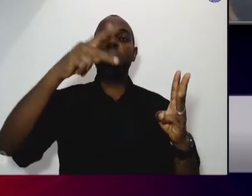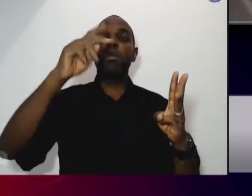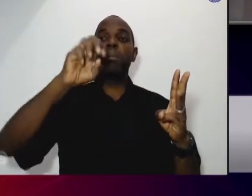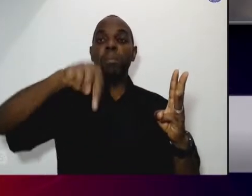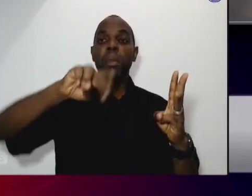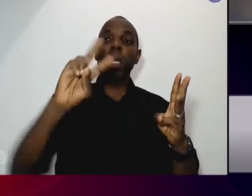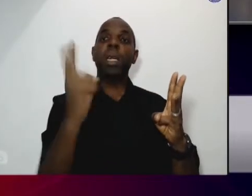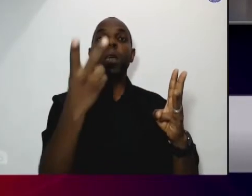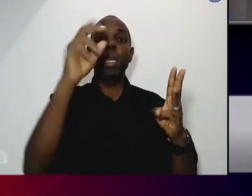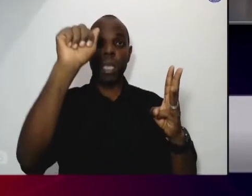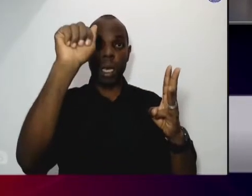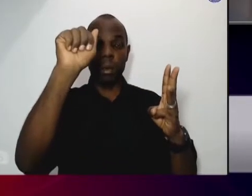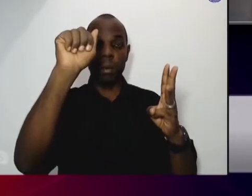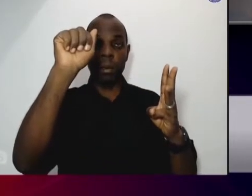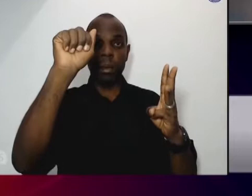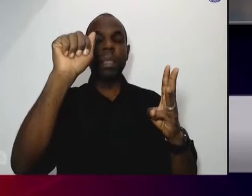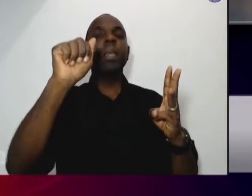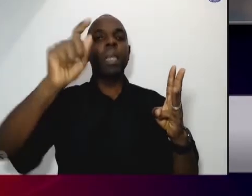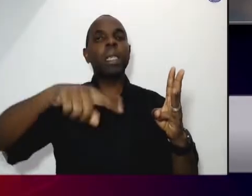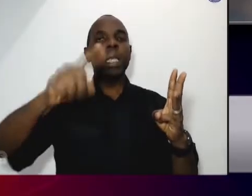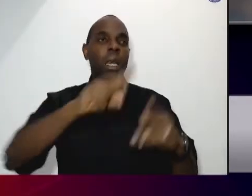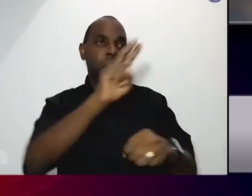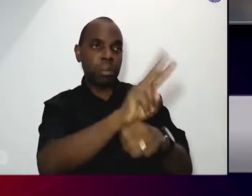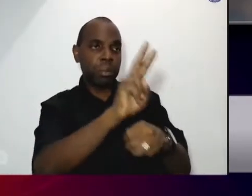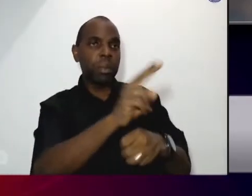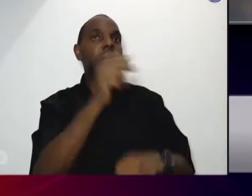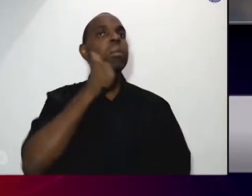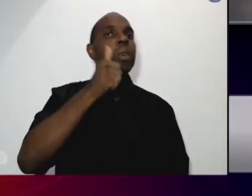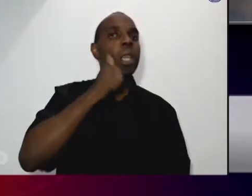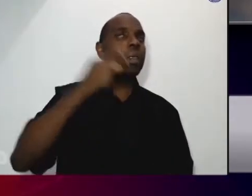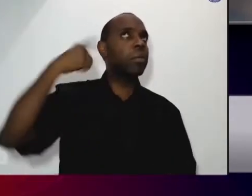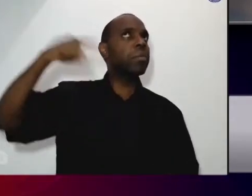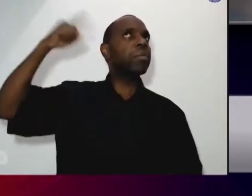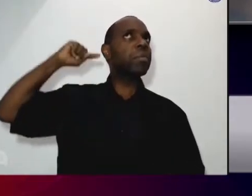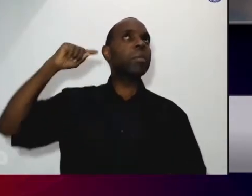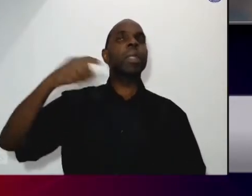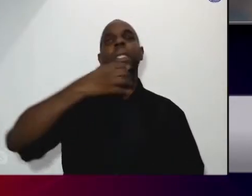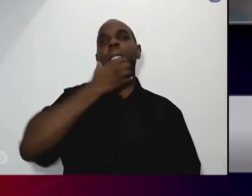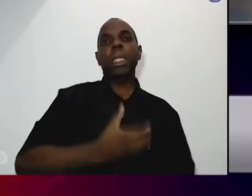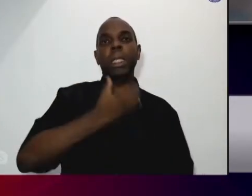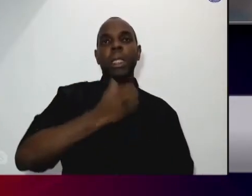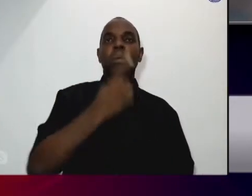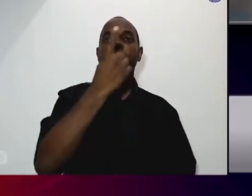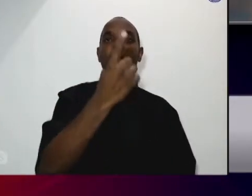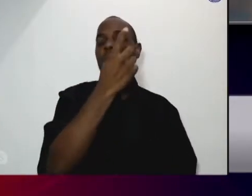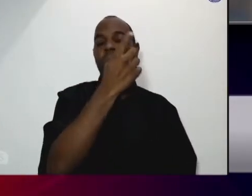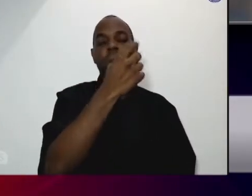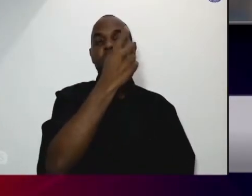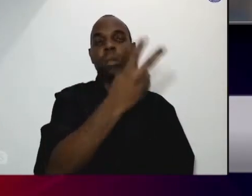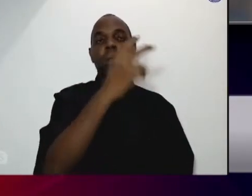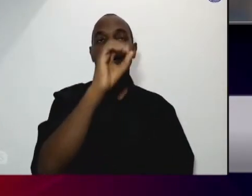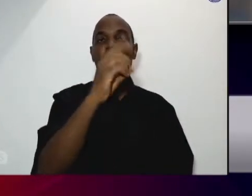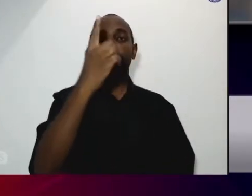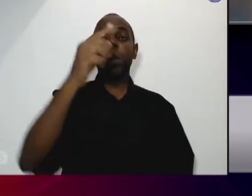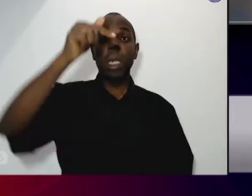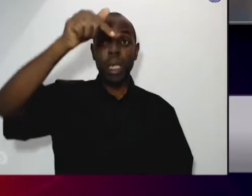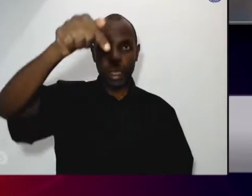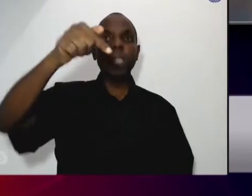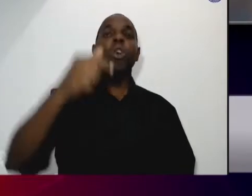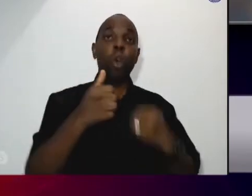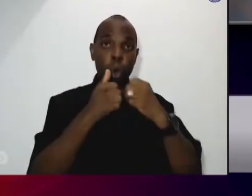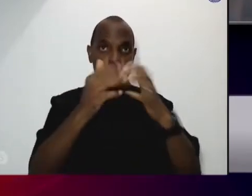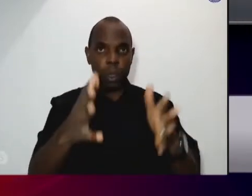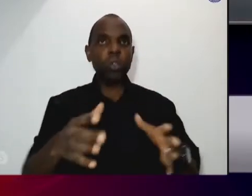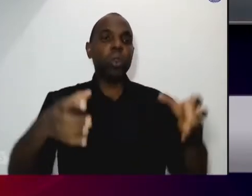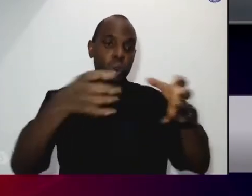2017 que foi implantada em dezembro formada em equipe sou